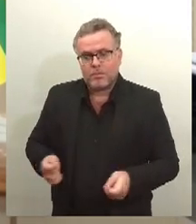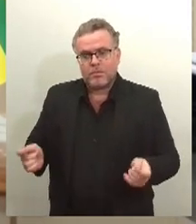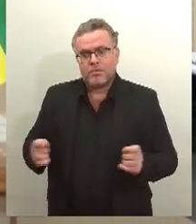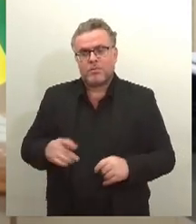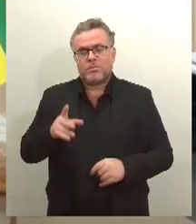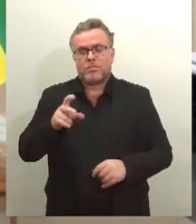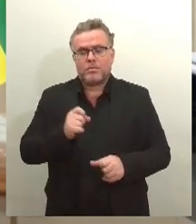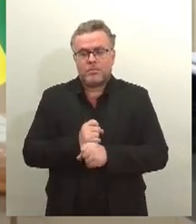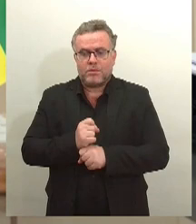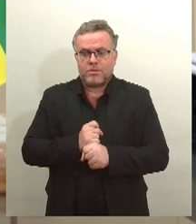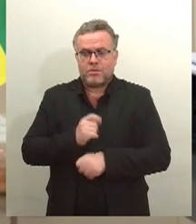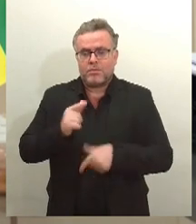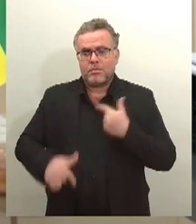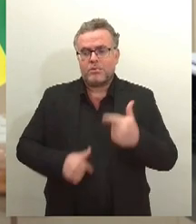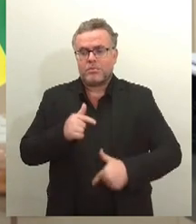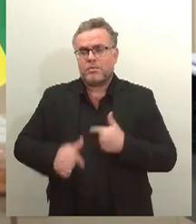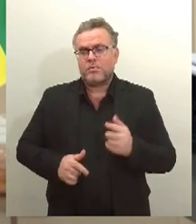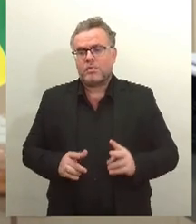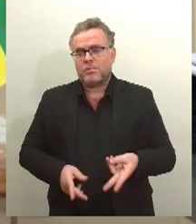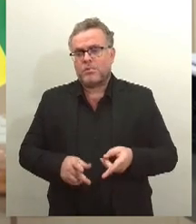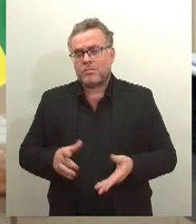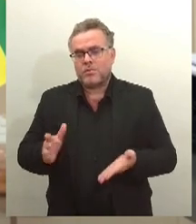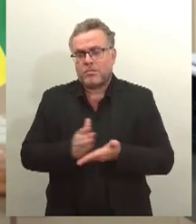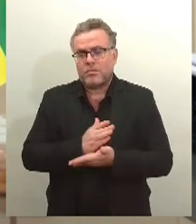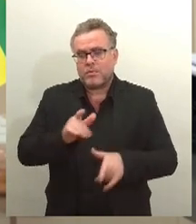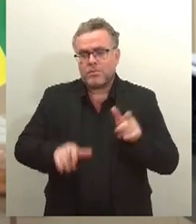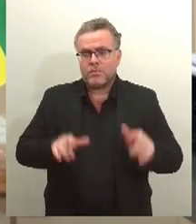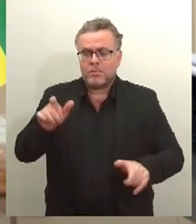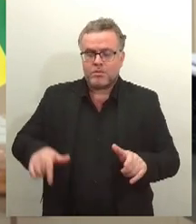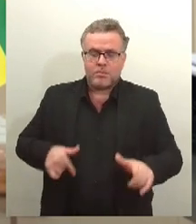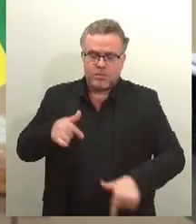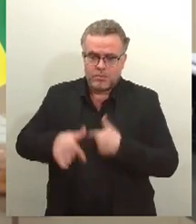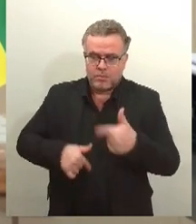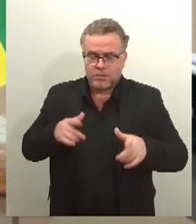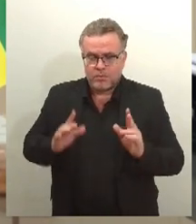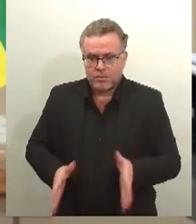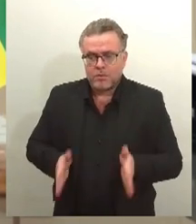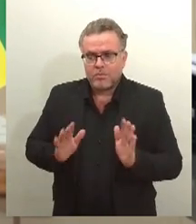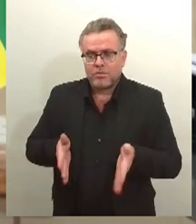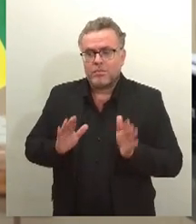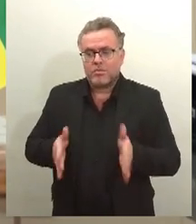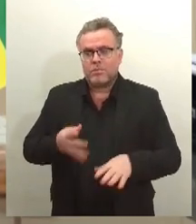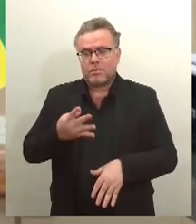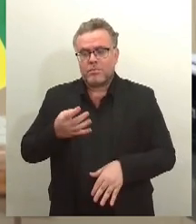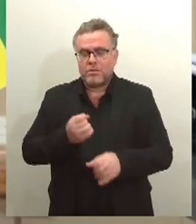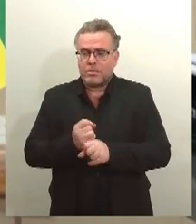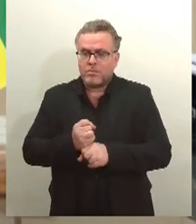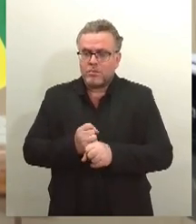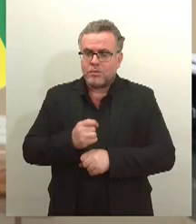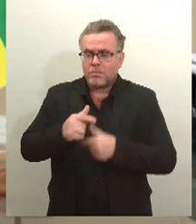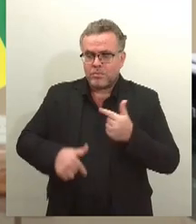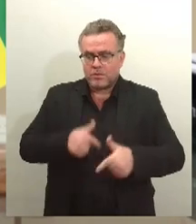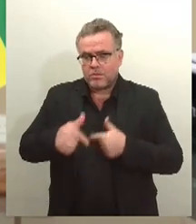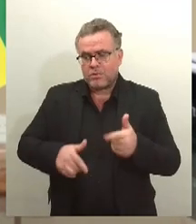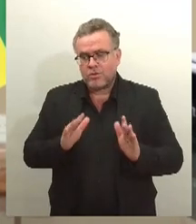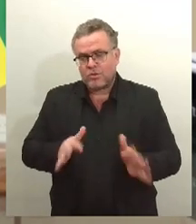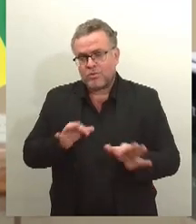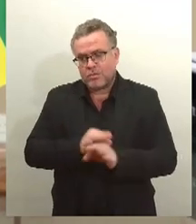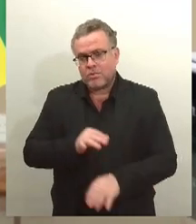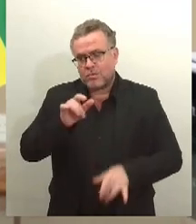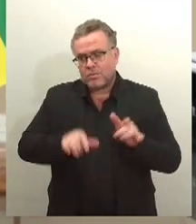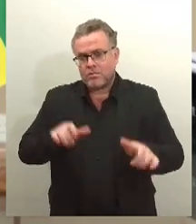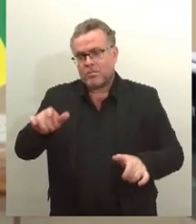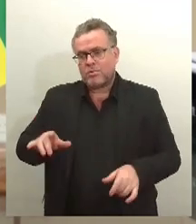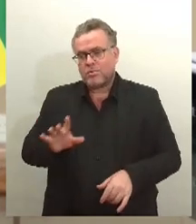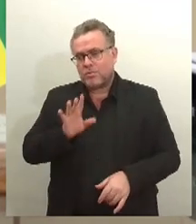muitas dessas pessoas dedicaram 35, 40 anos da sua vida ao Inmetro e essas pessoas têm um conhecimento